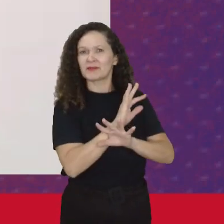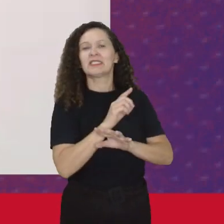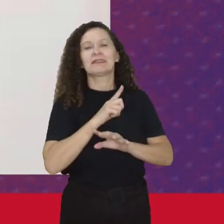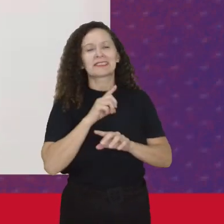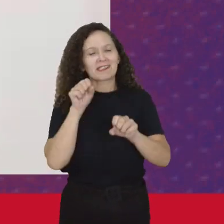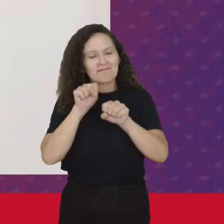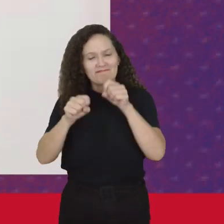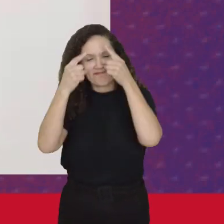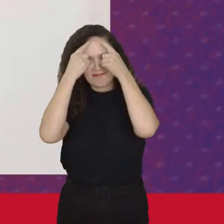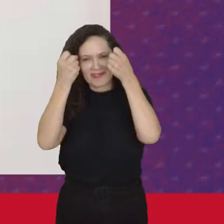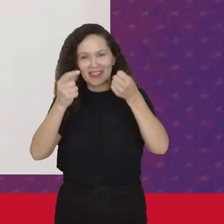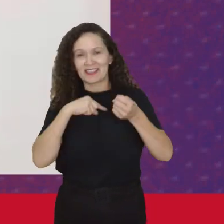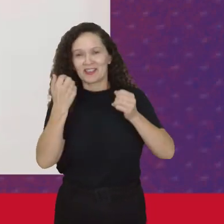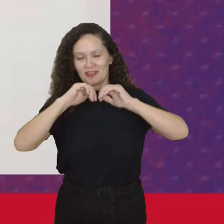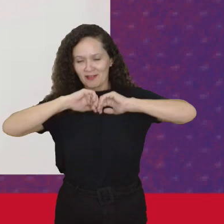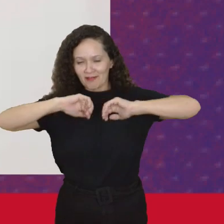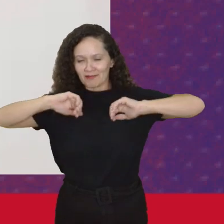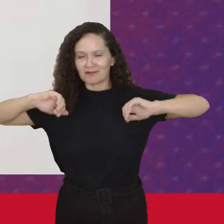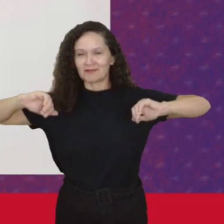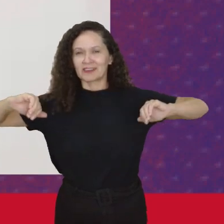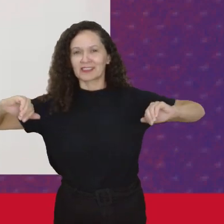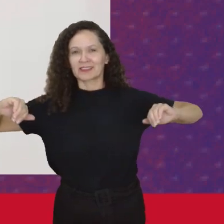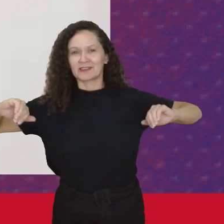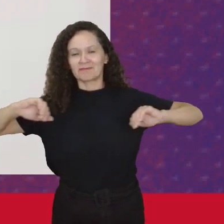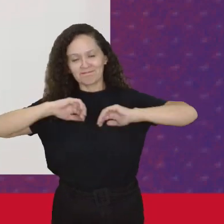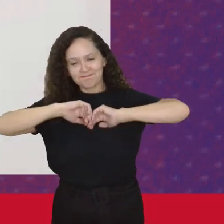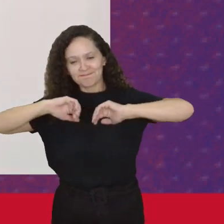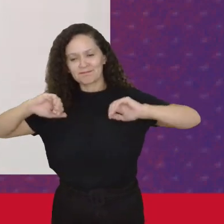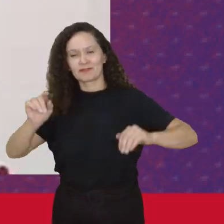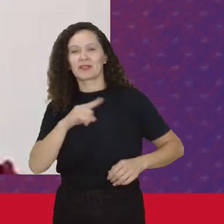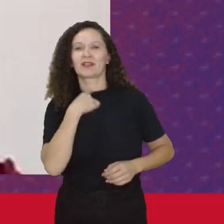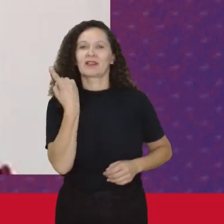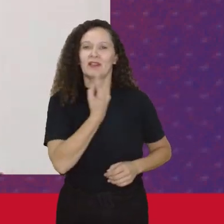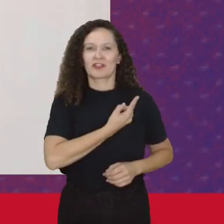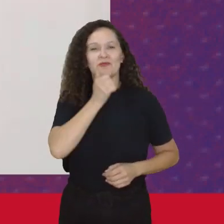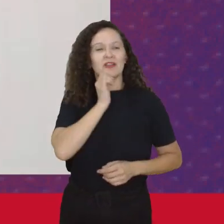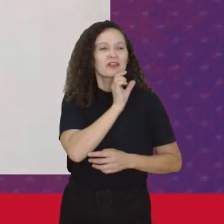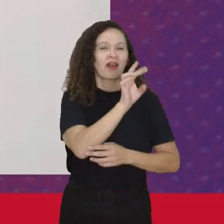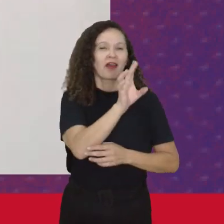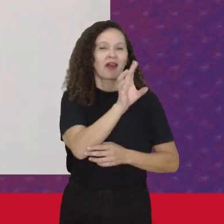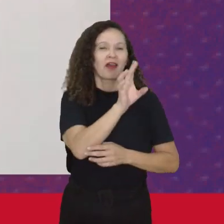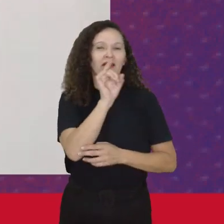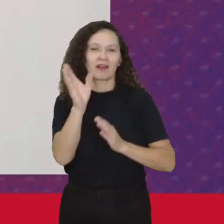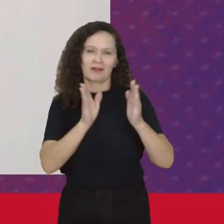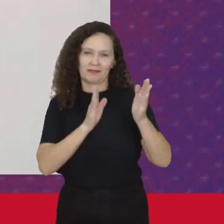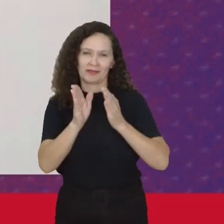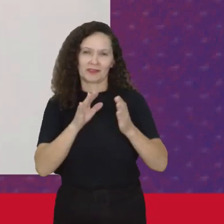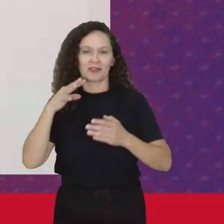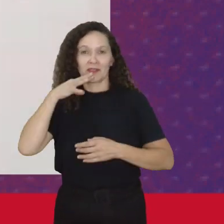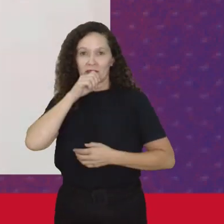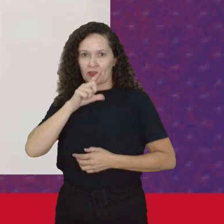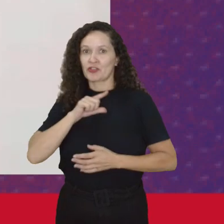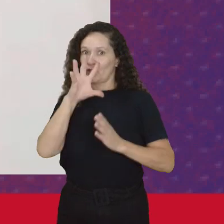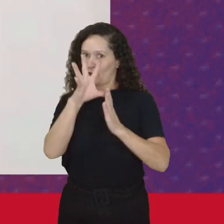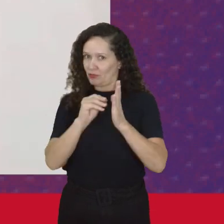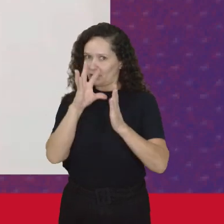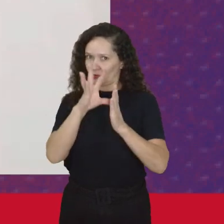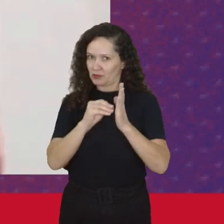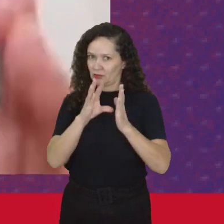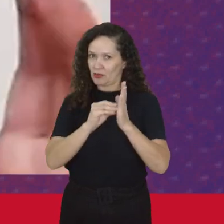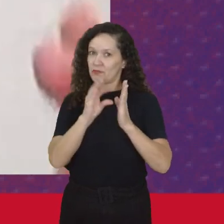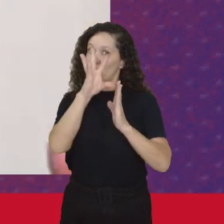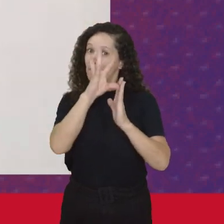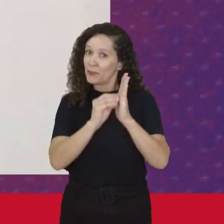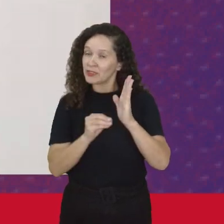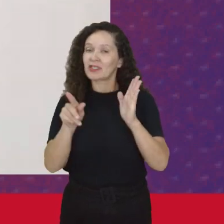E vai nos afastando De cada época Eu acho Que tem uma reprodução Desse